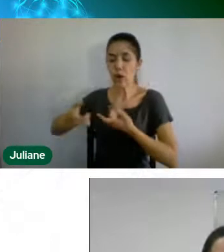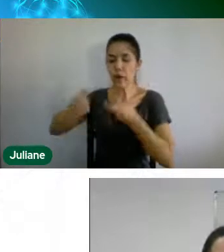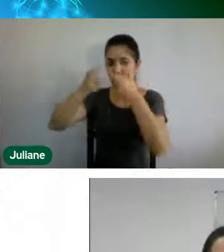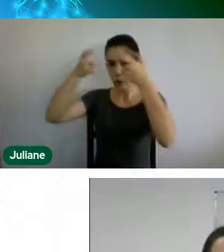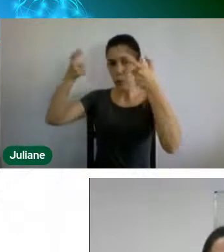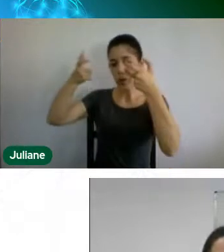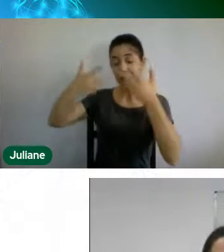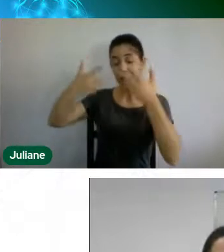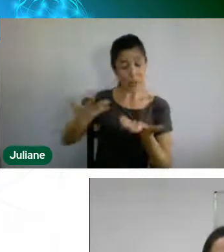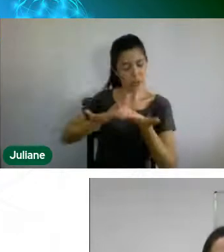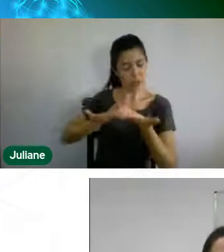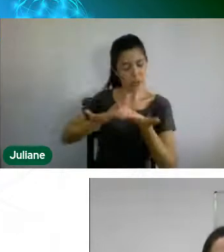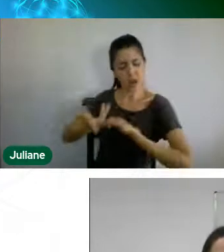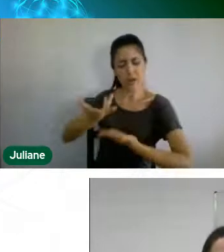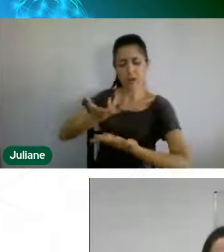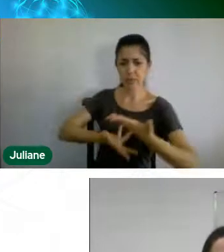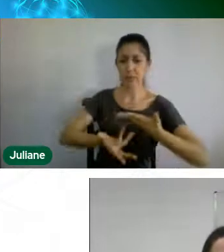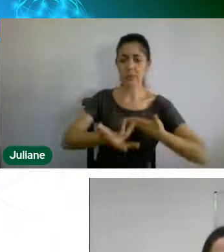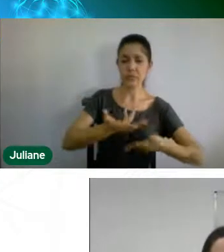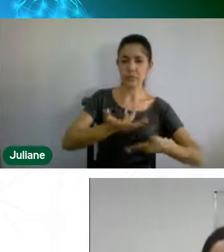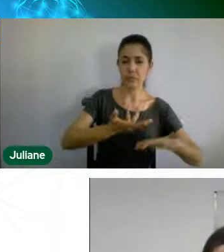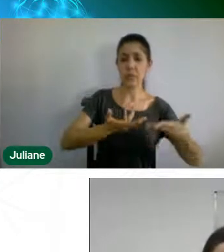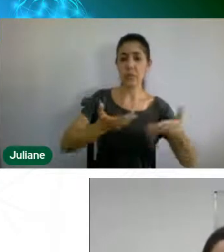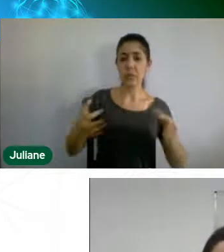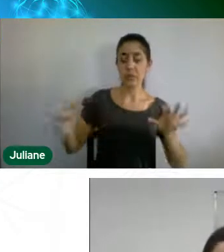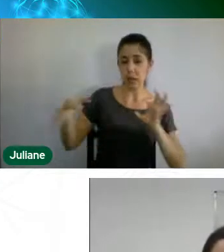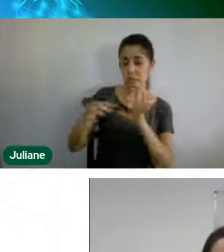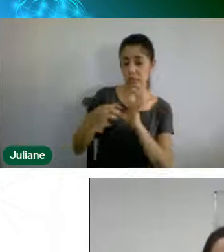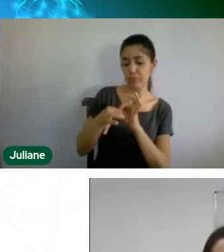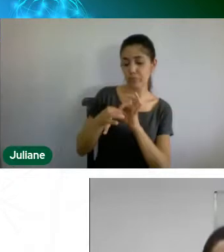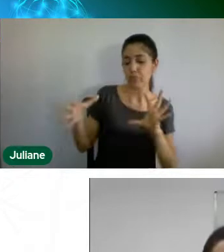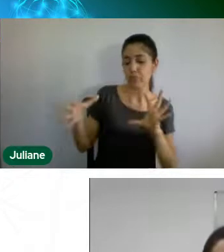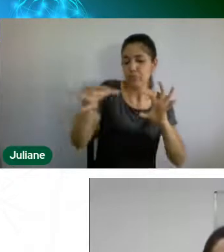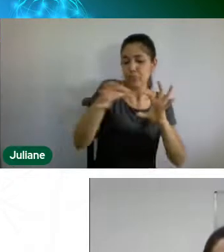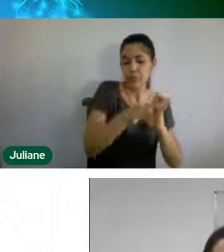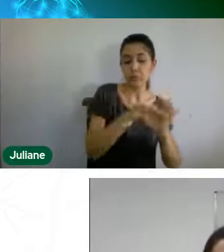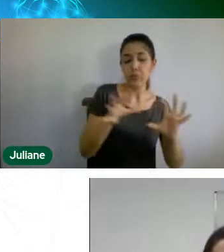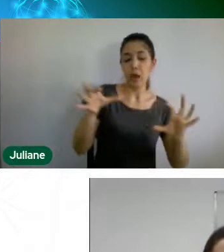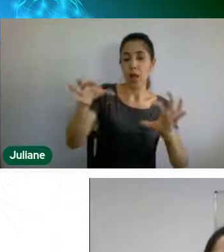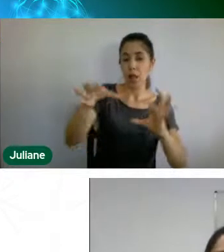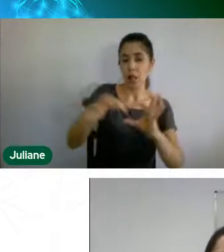aos poucos, isso vai se ligando e vai se formando a rede.